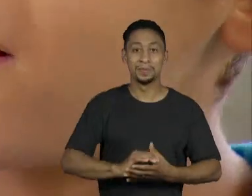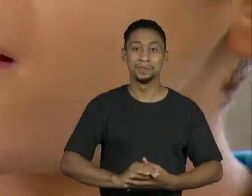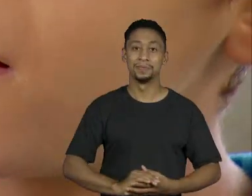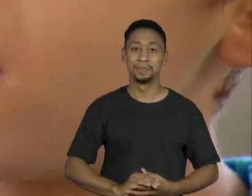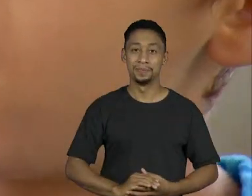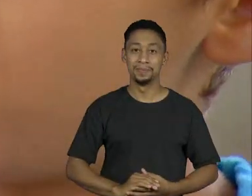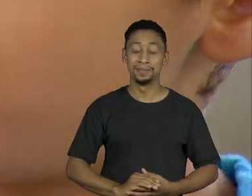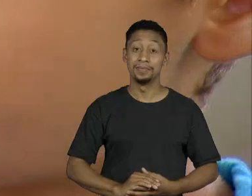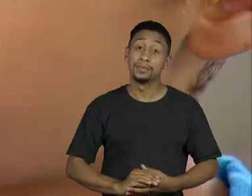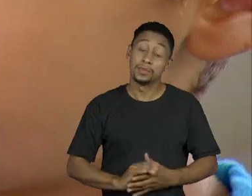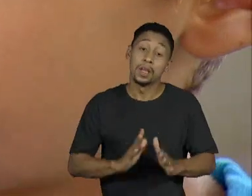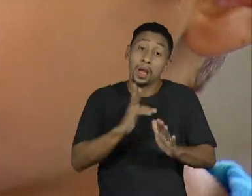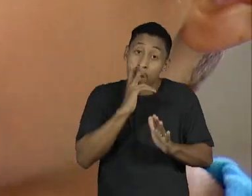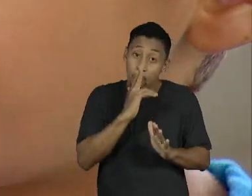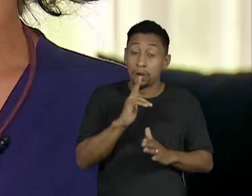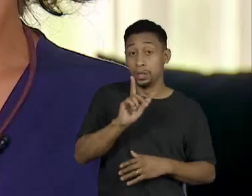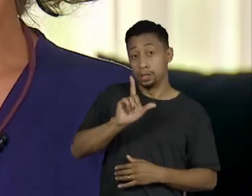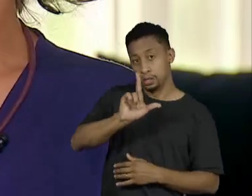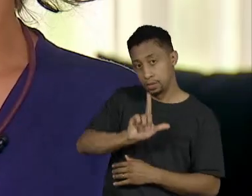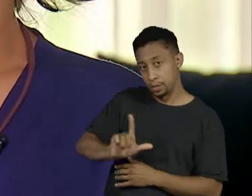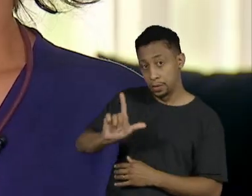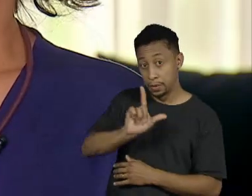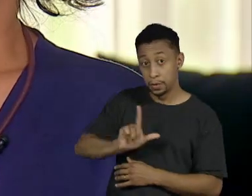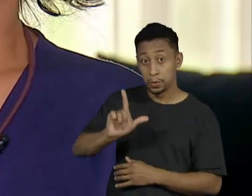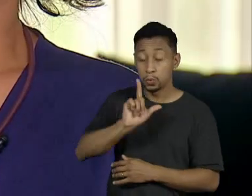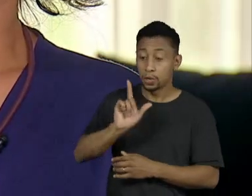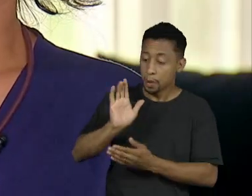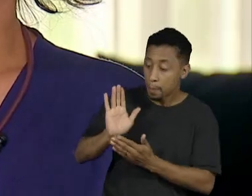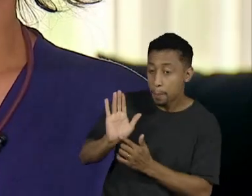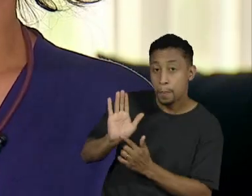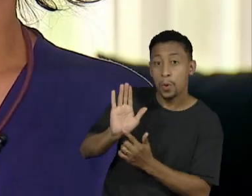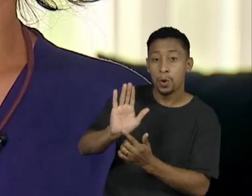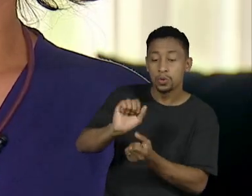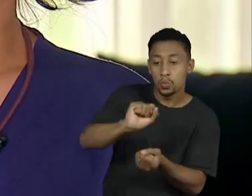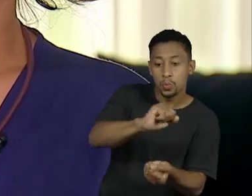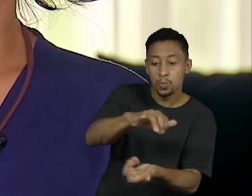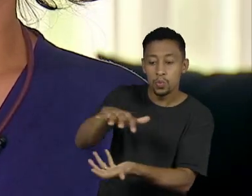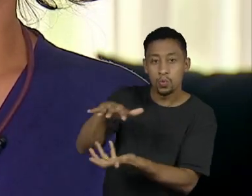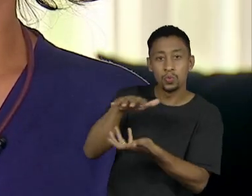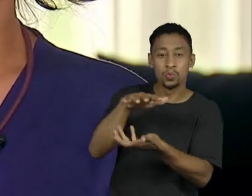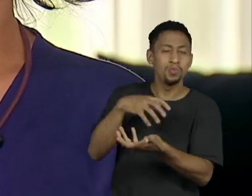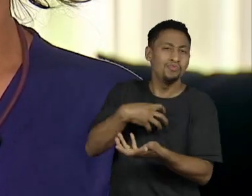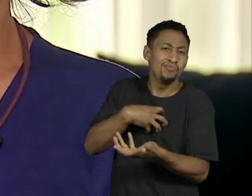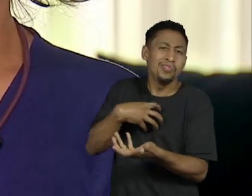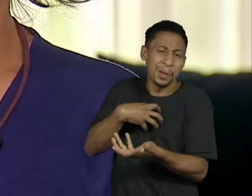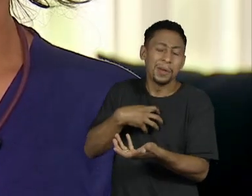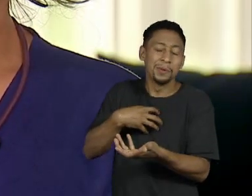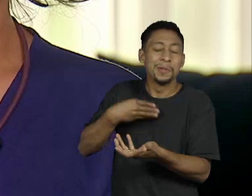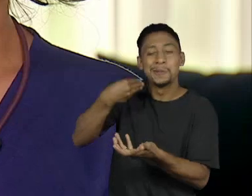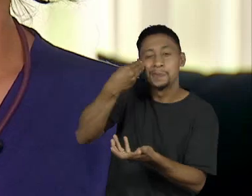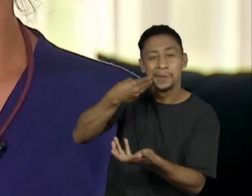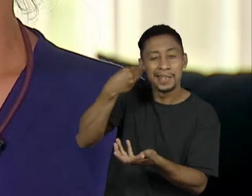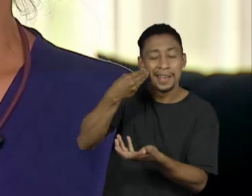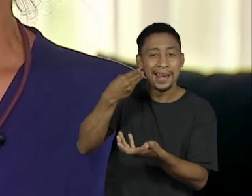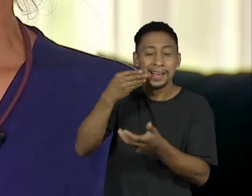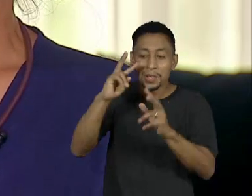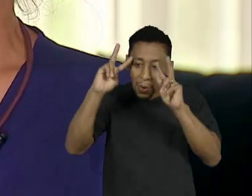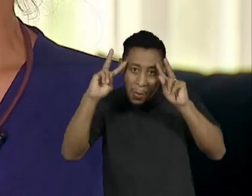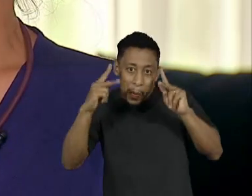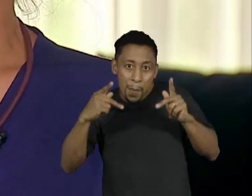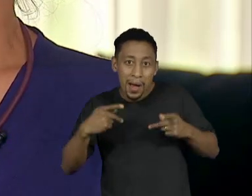Eu acho que a literatura é uma forma de apresentar o mundo, né? De apresentar um pouco da experiência humana por meio da arte.